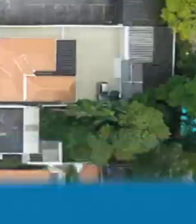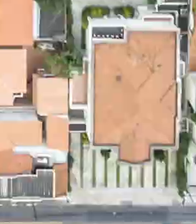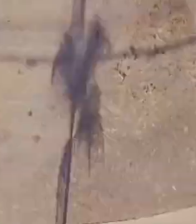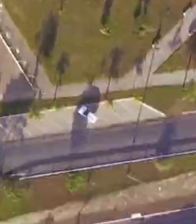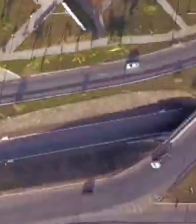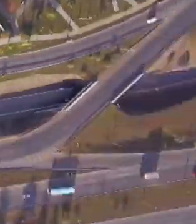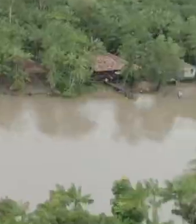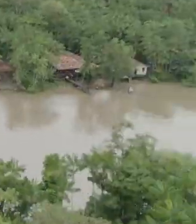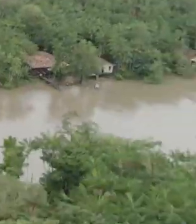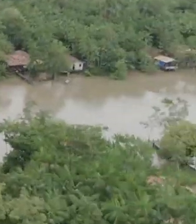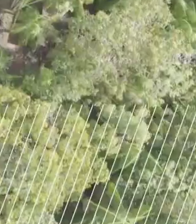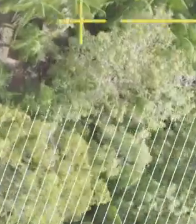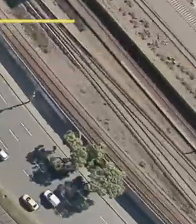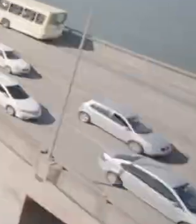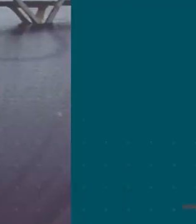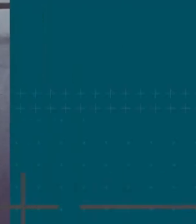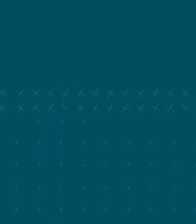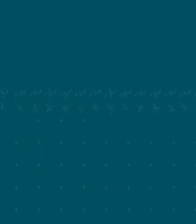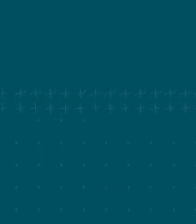Tchau! Tchau!